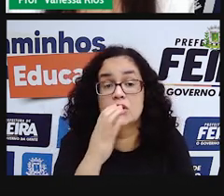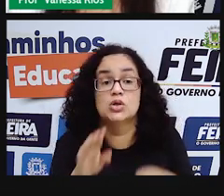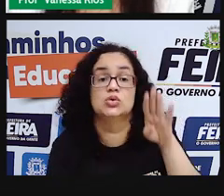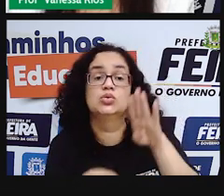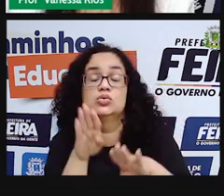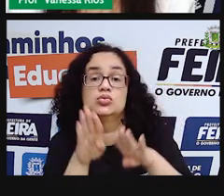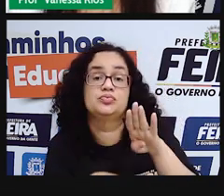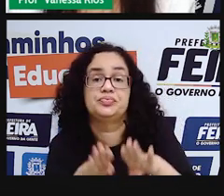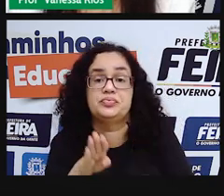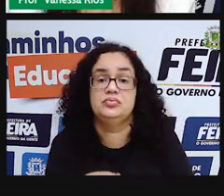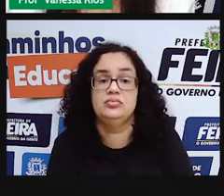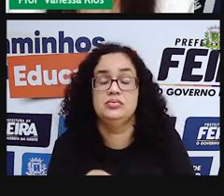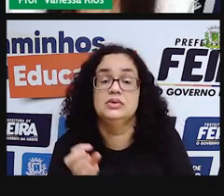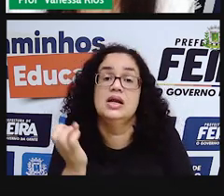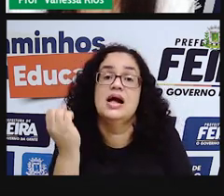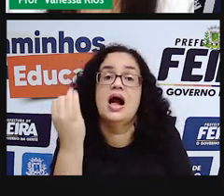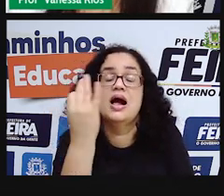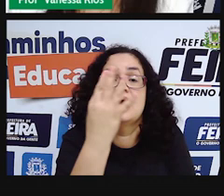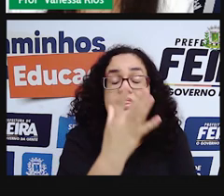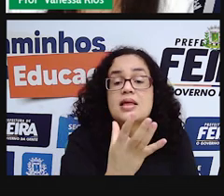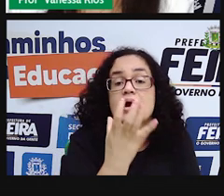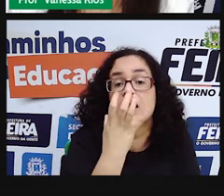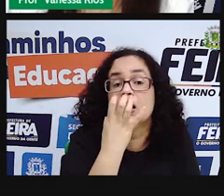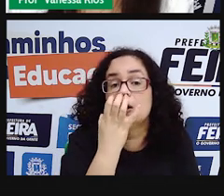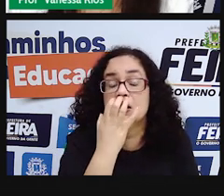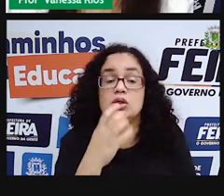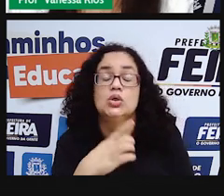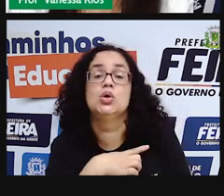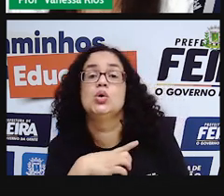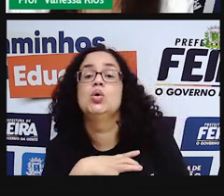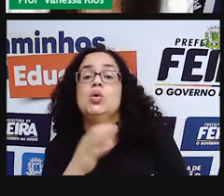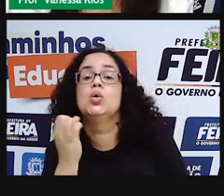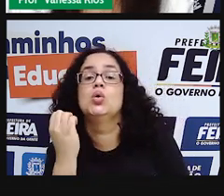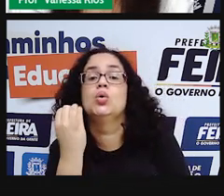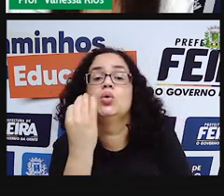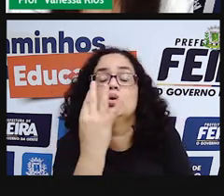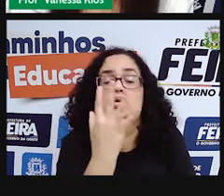de que cada cachorro consome quantos pacotes?